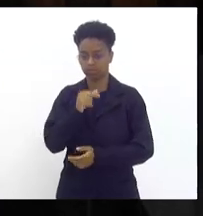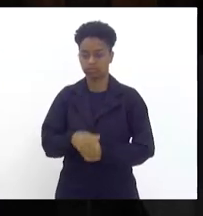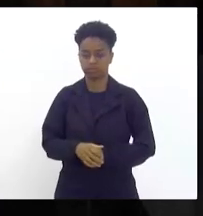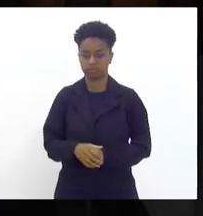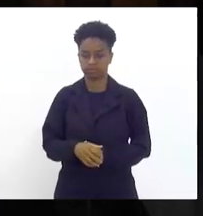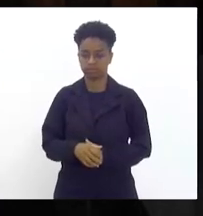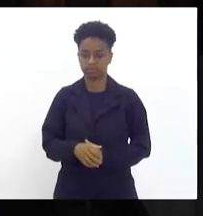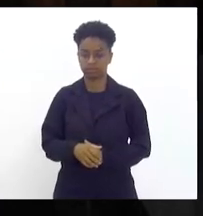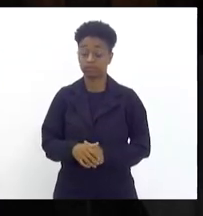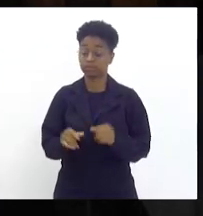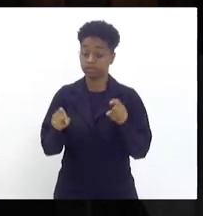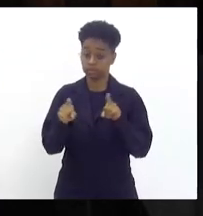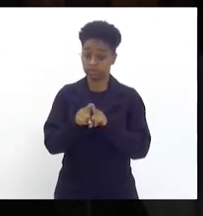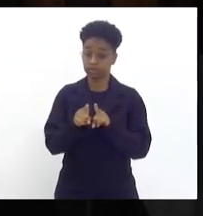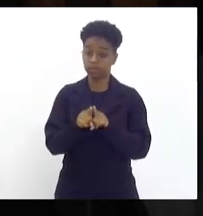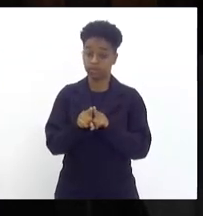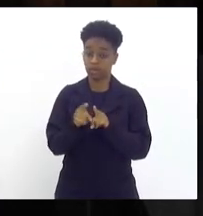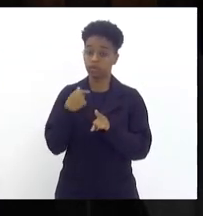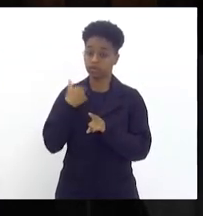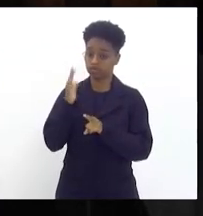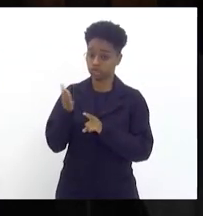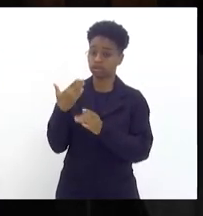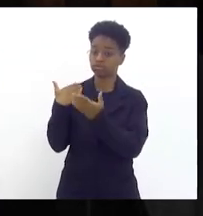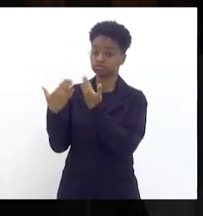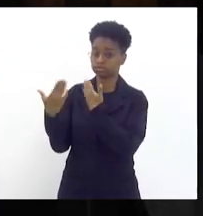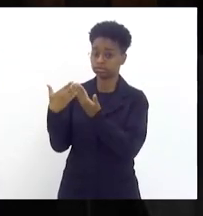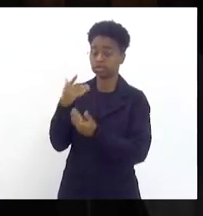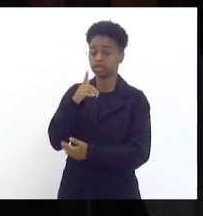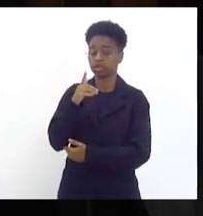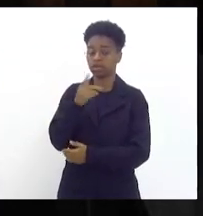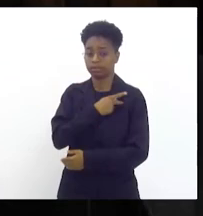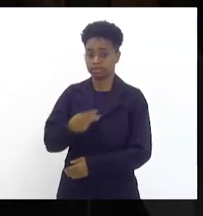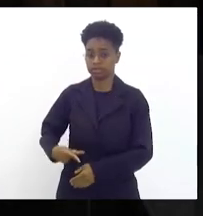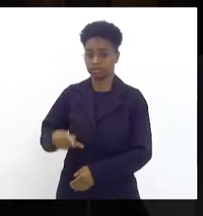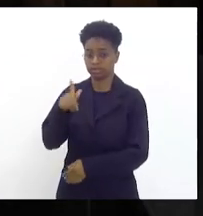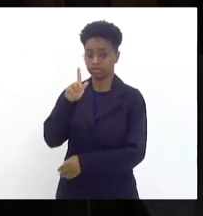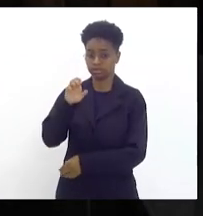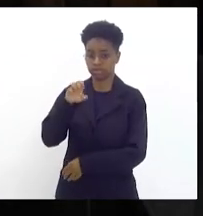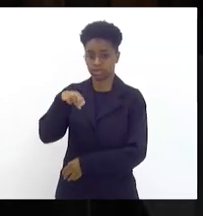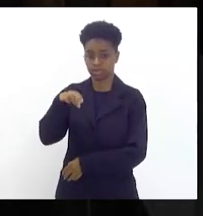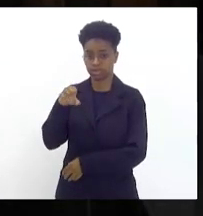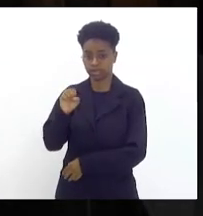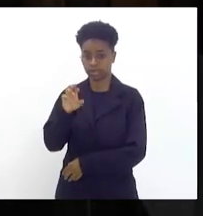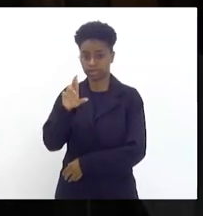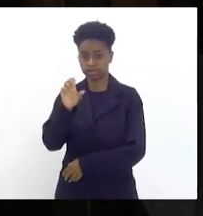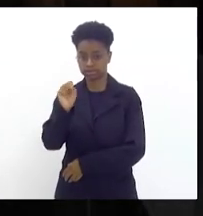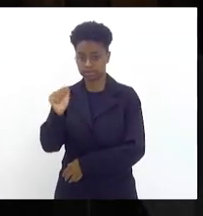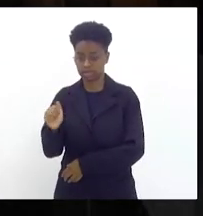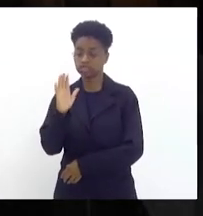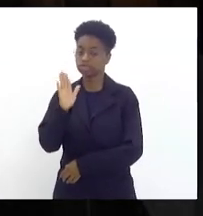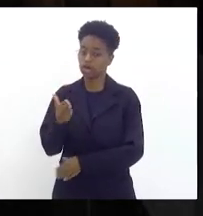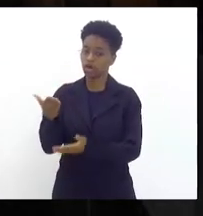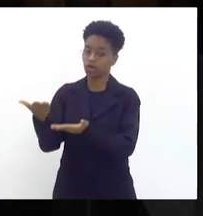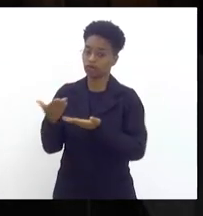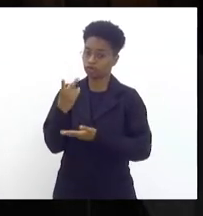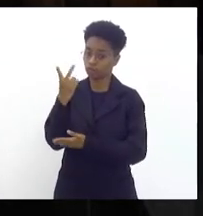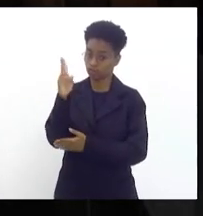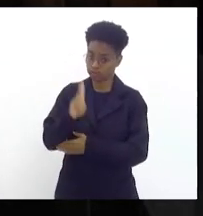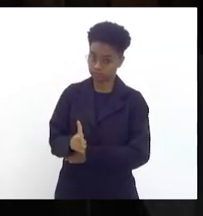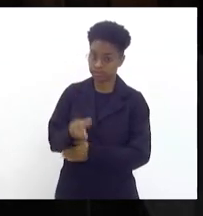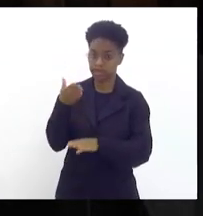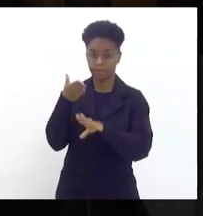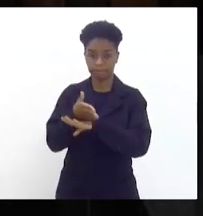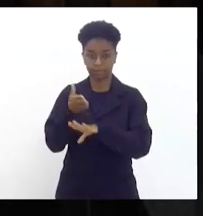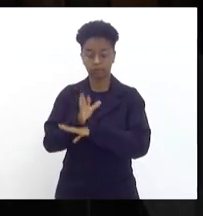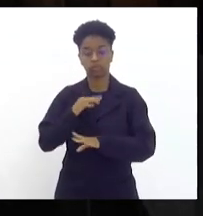já tive a conversa com o presidente da Genersa já convidamos ele duas vezes para poder participar da